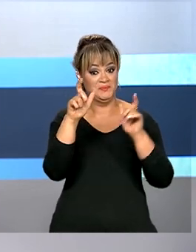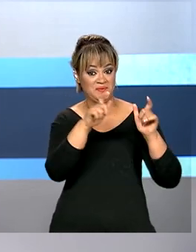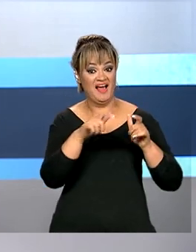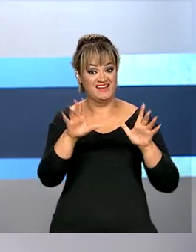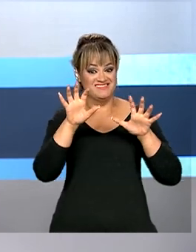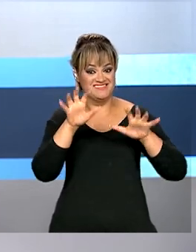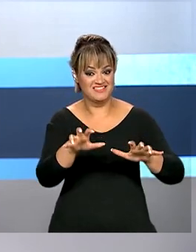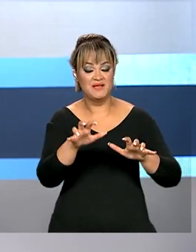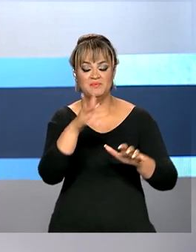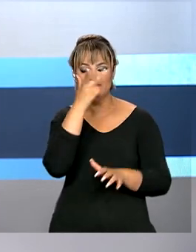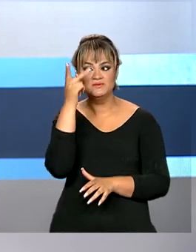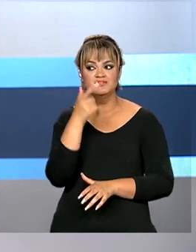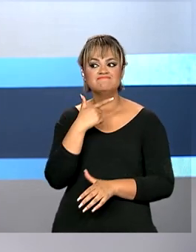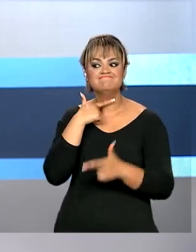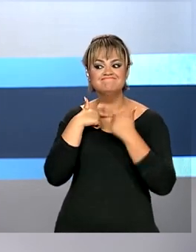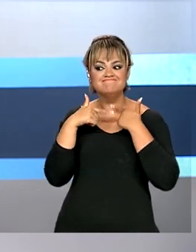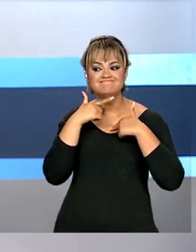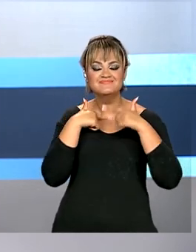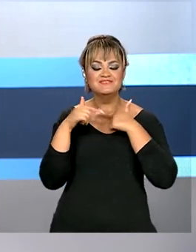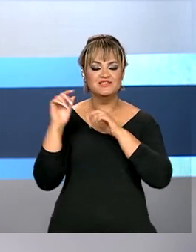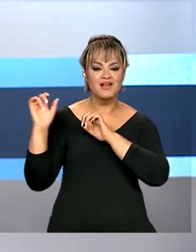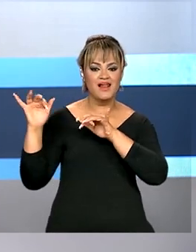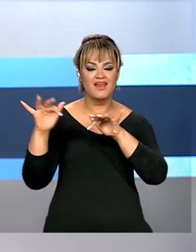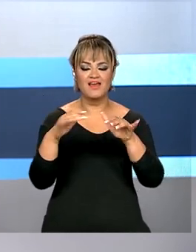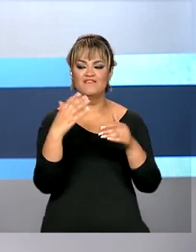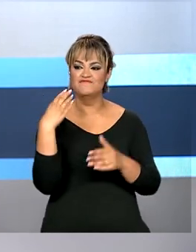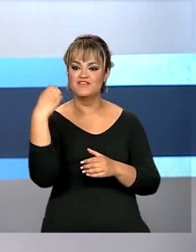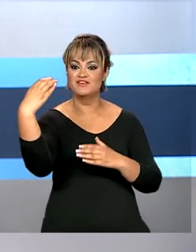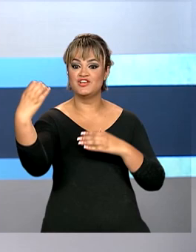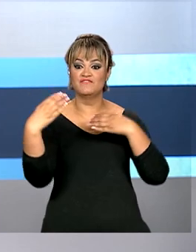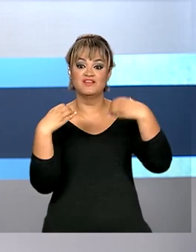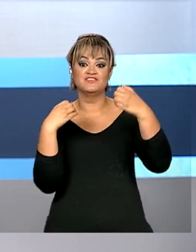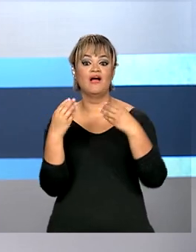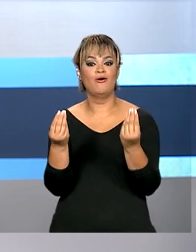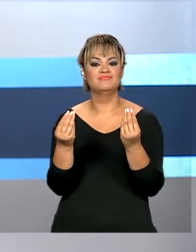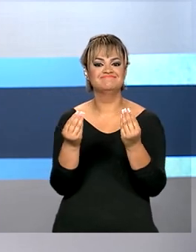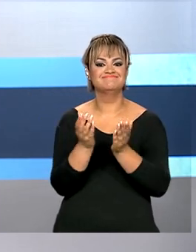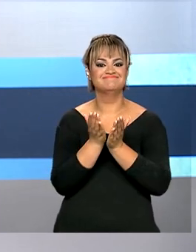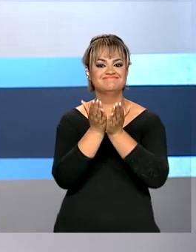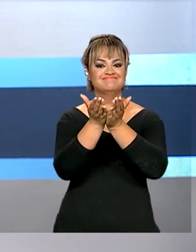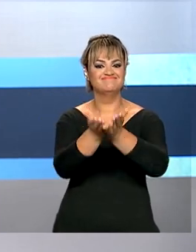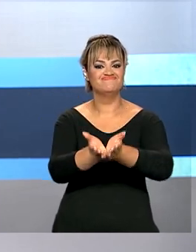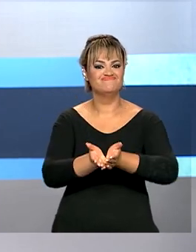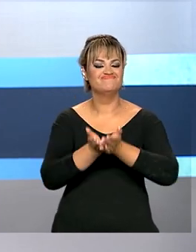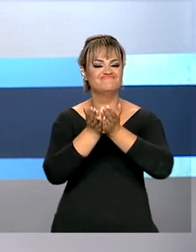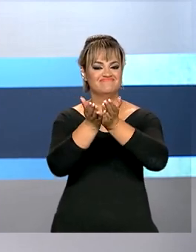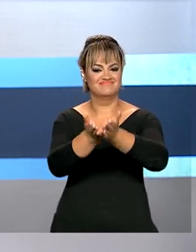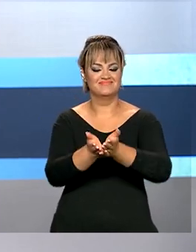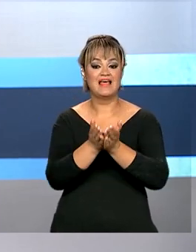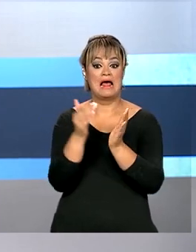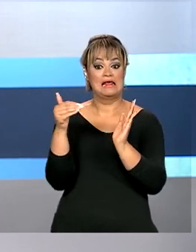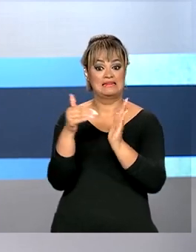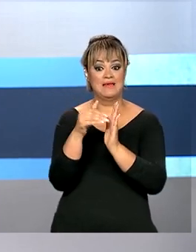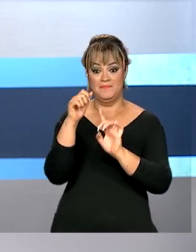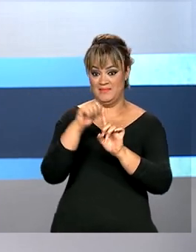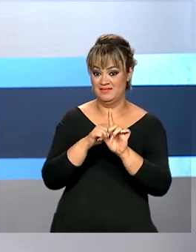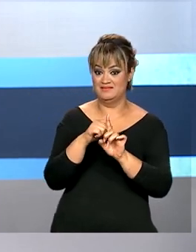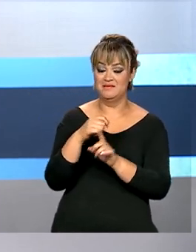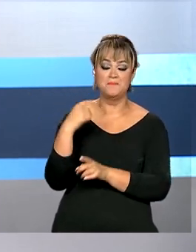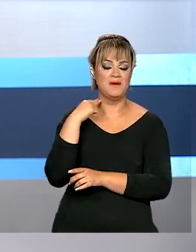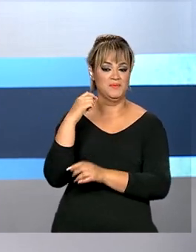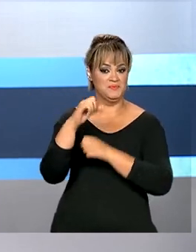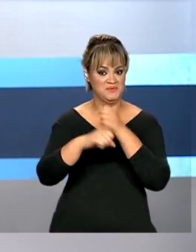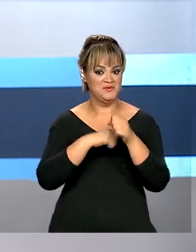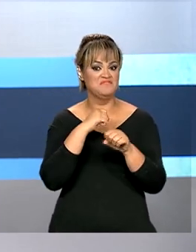naturais que despertam nos turistas a vontade de viajar. E para a temporada de cruzeiros, que vai até maio de 2023,